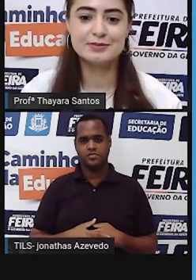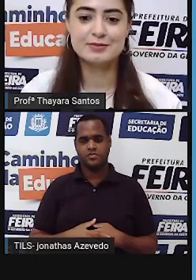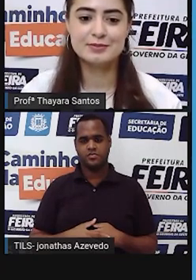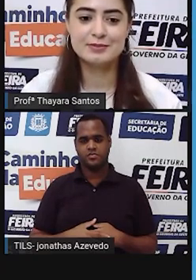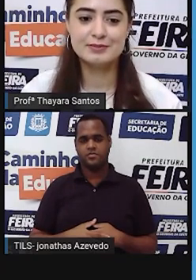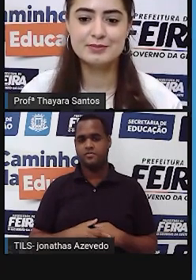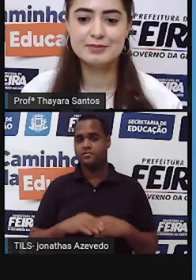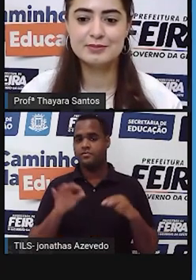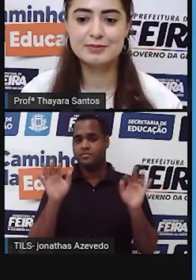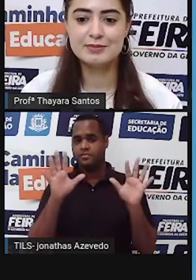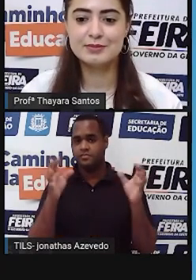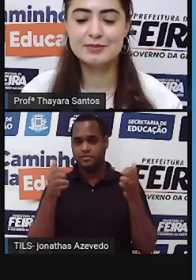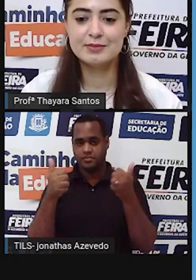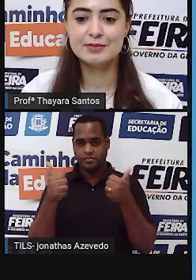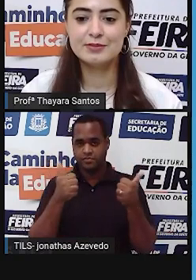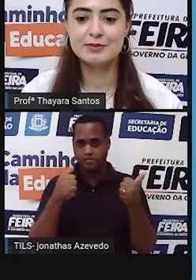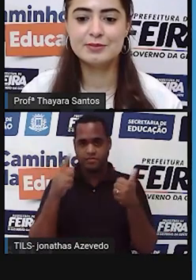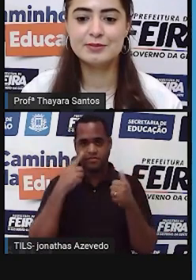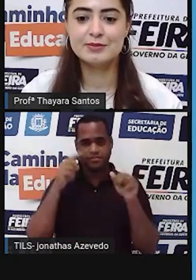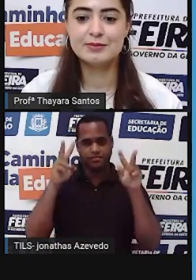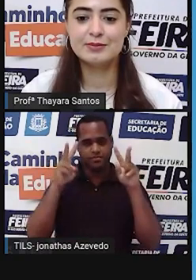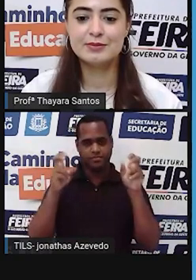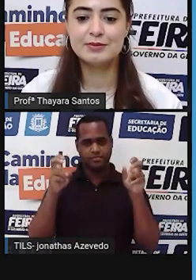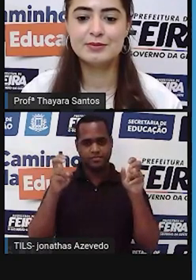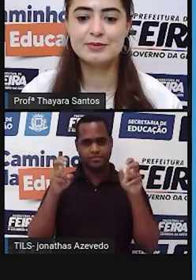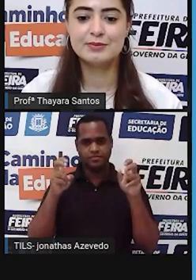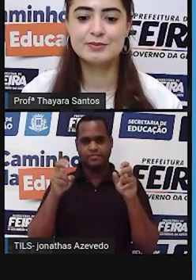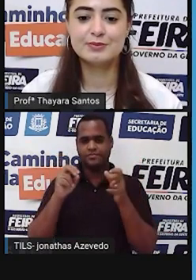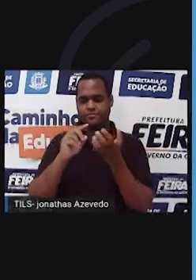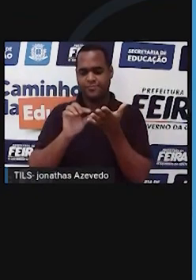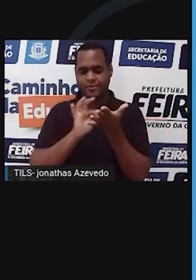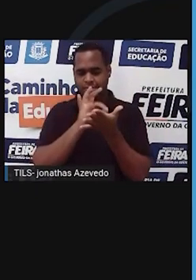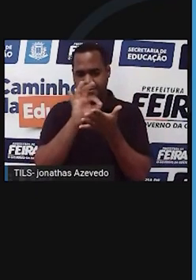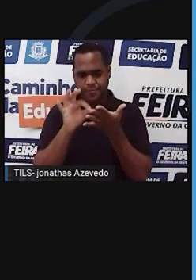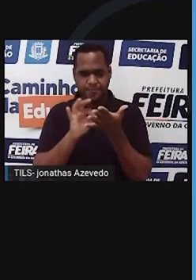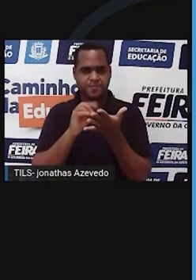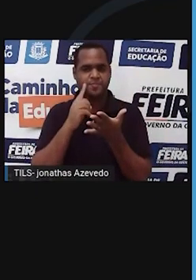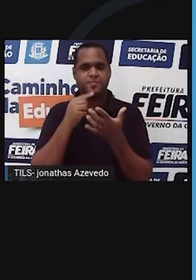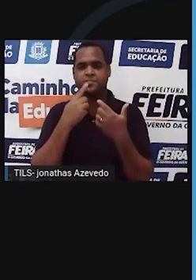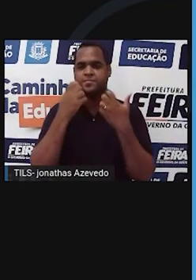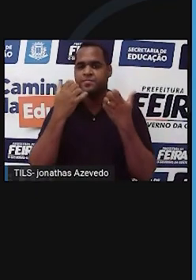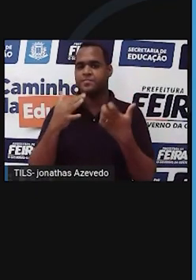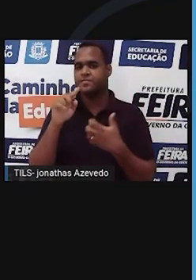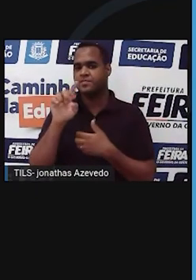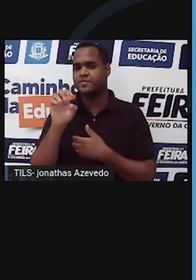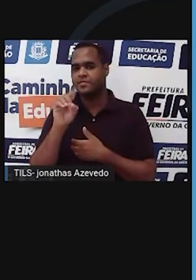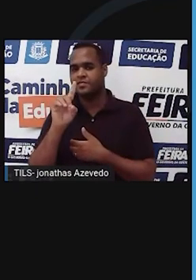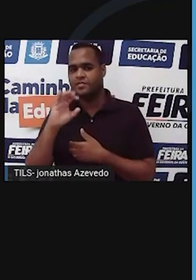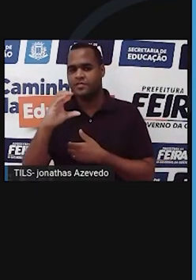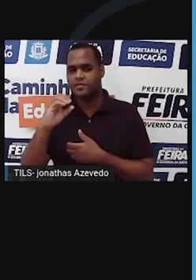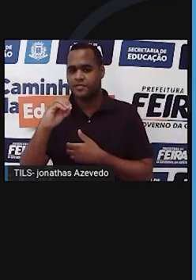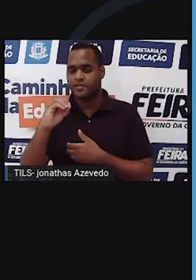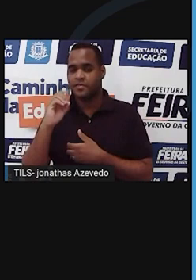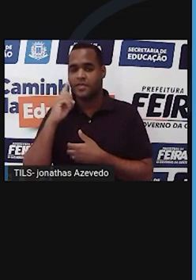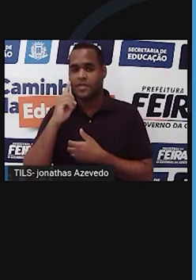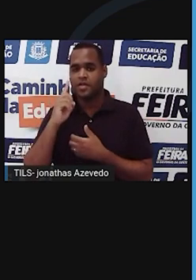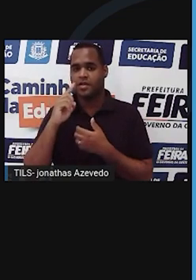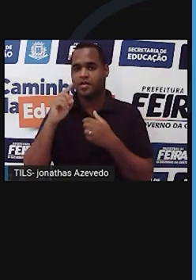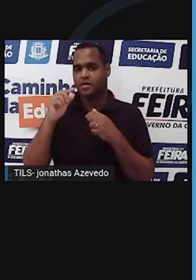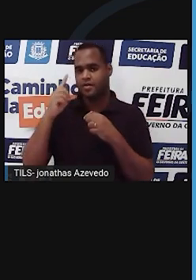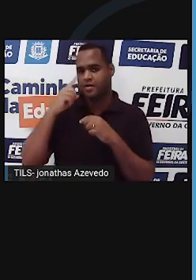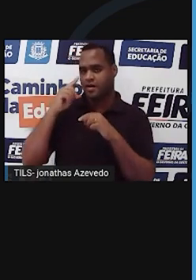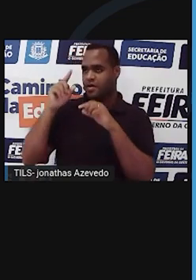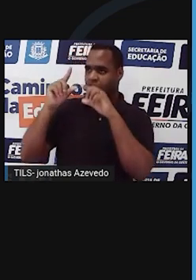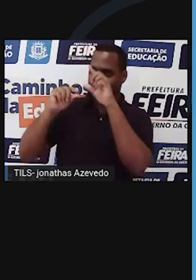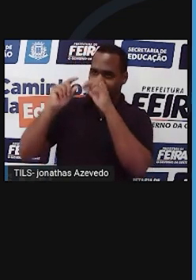Olá, hoje o nosso assunto é o zodíaco. Mas para falar do zodíaco, eu vou falar um pouquinho de astronomia e